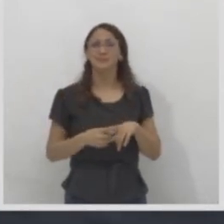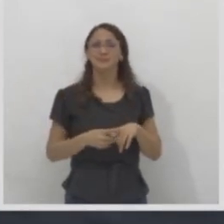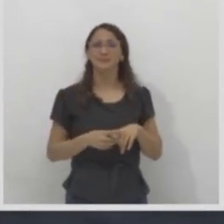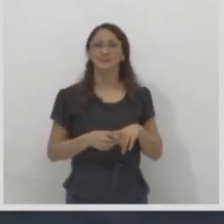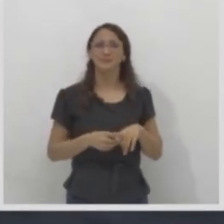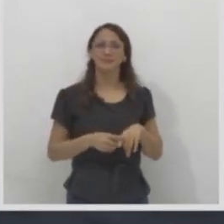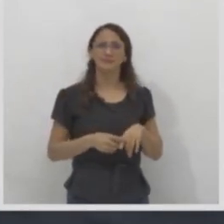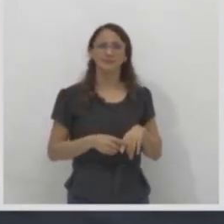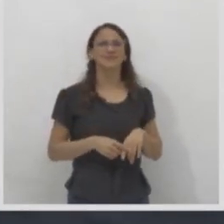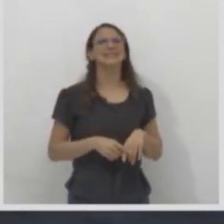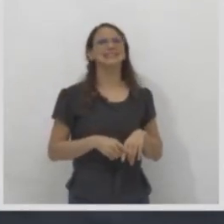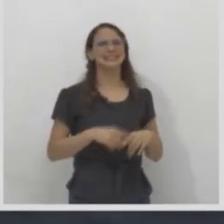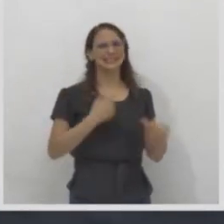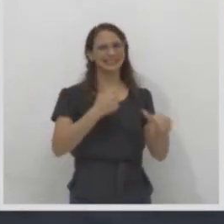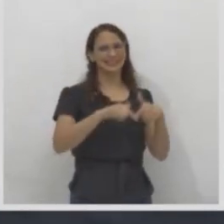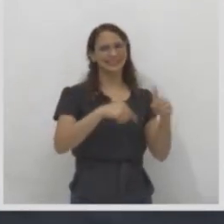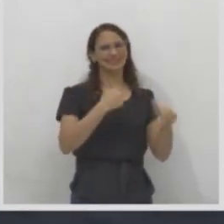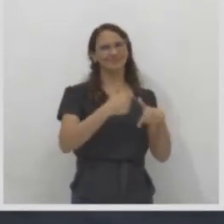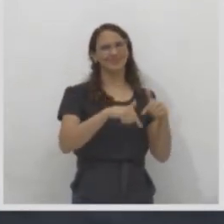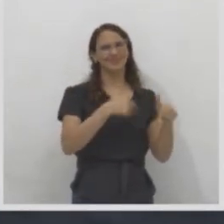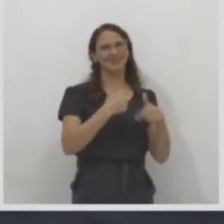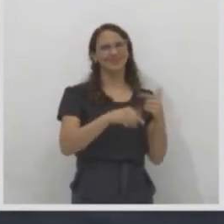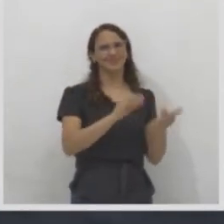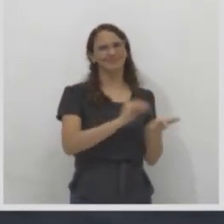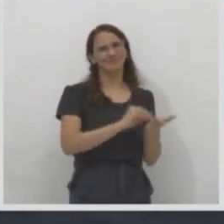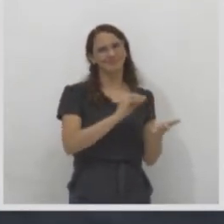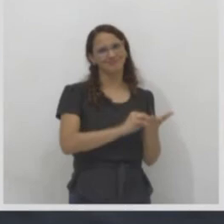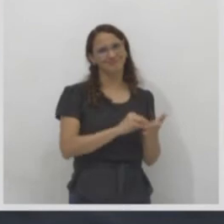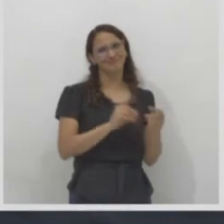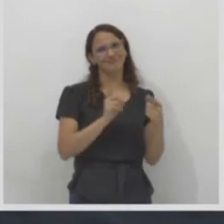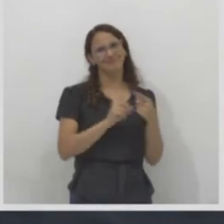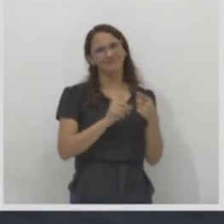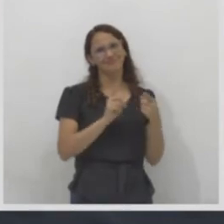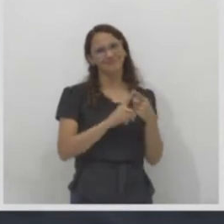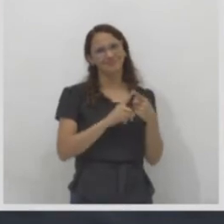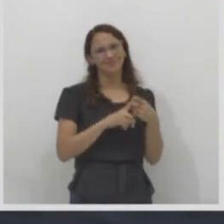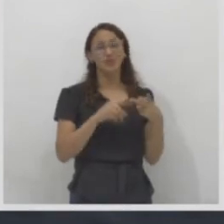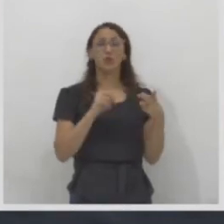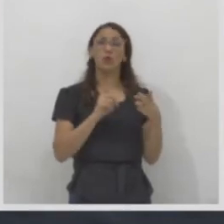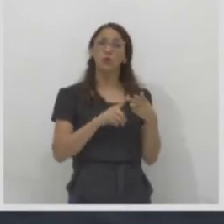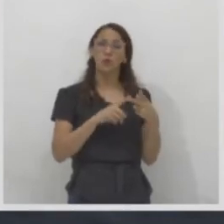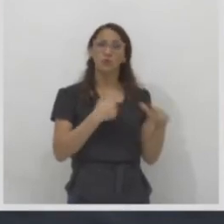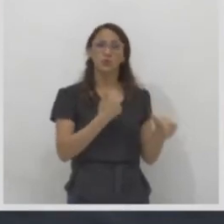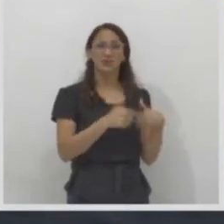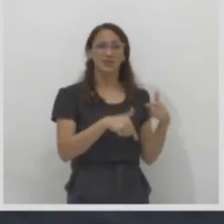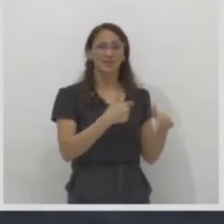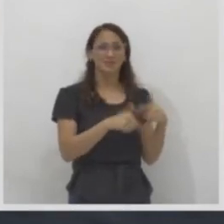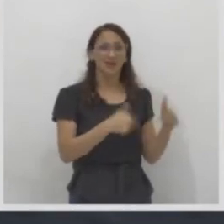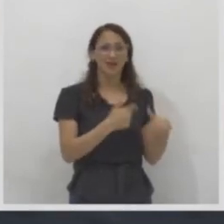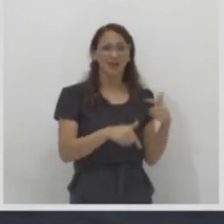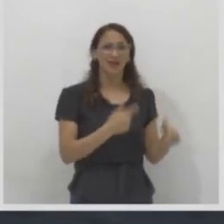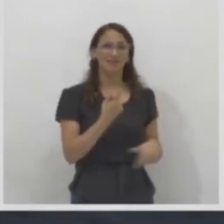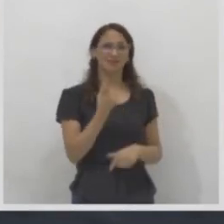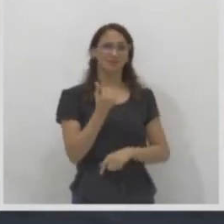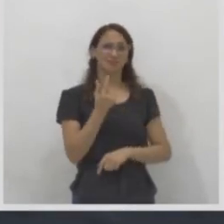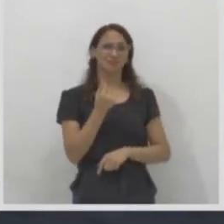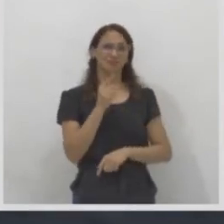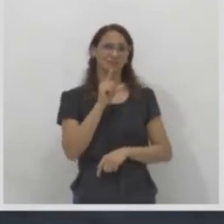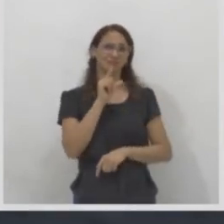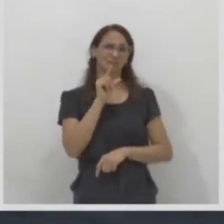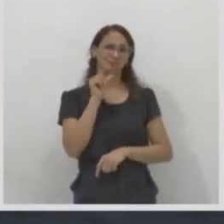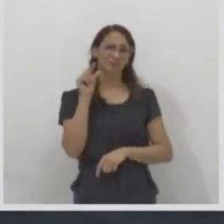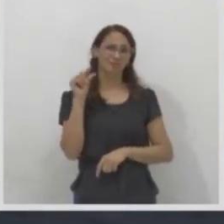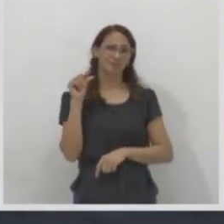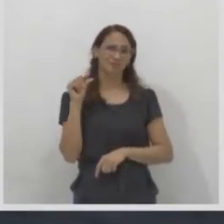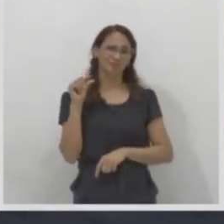As pessoas precisam de emprego. Dois, ou subemprego, que é aquele emprego de baixa